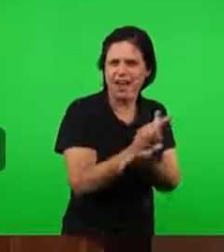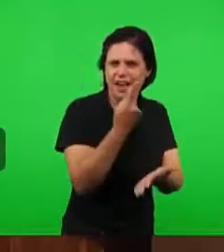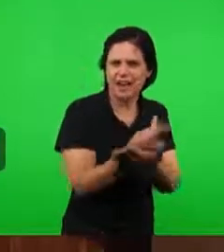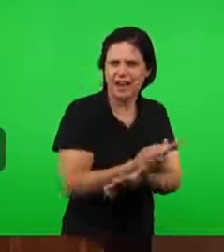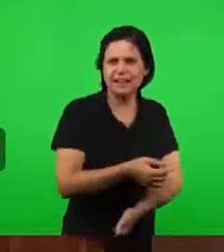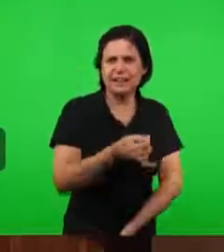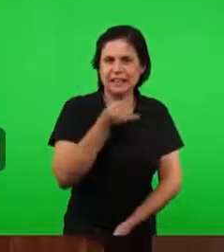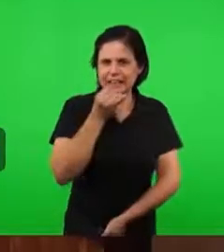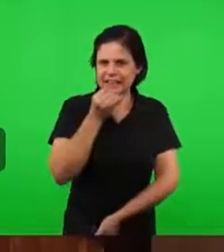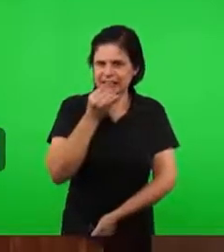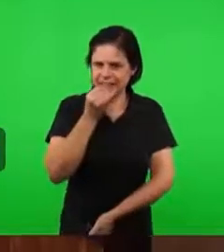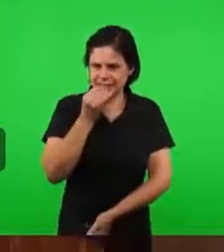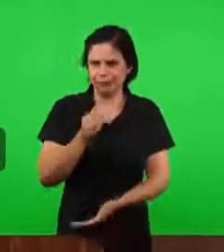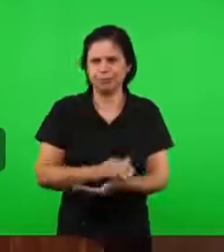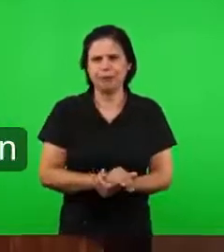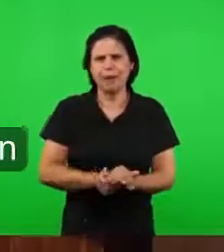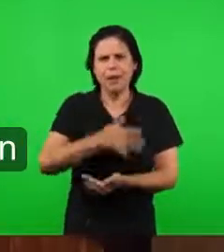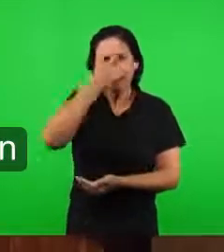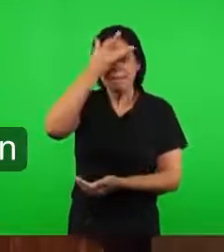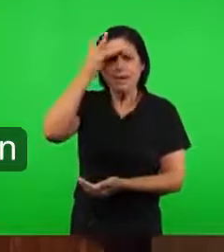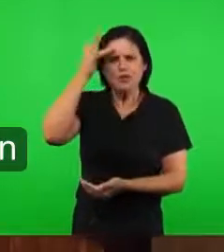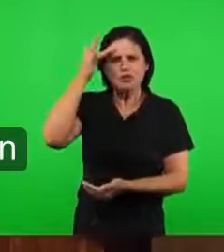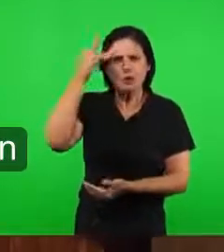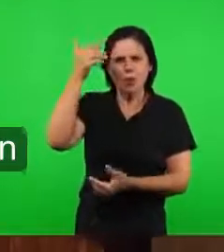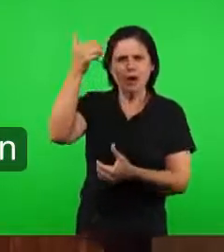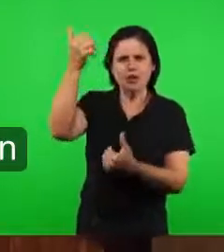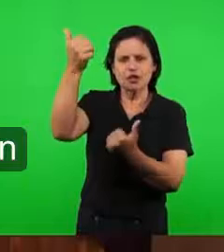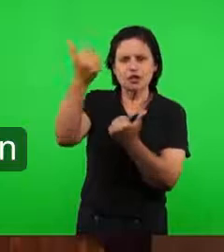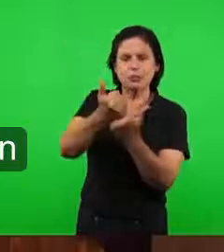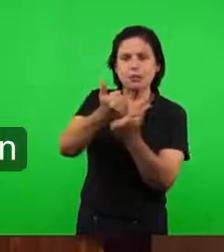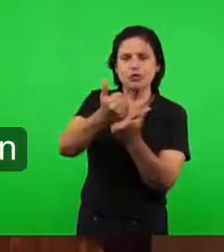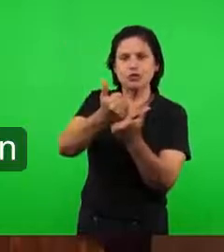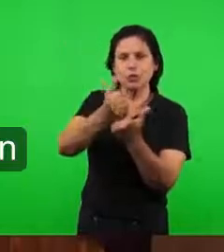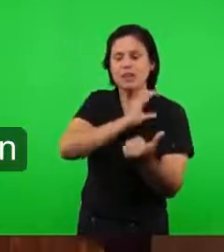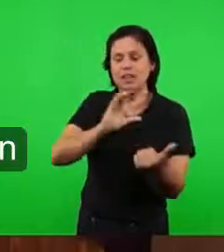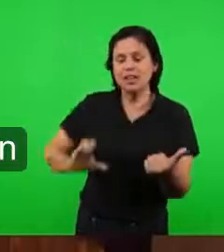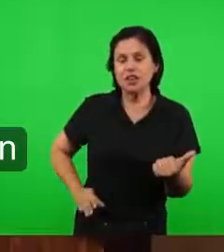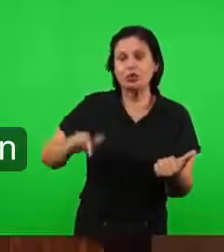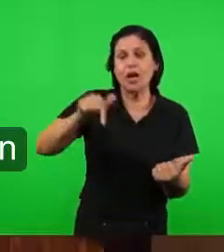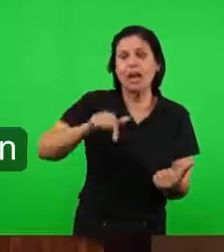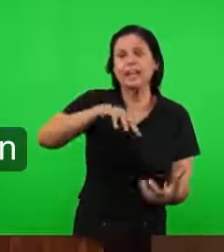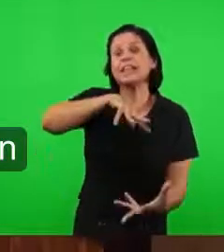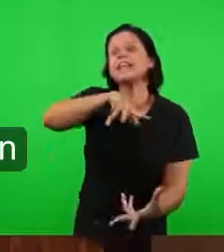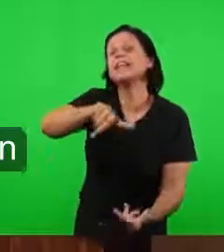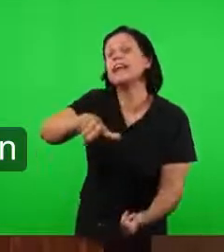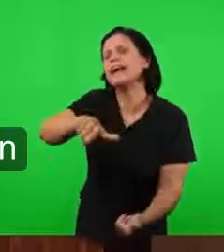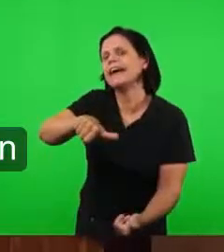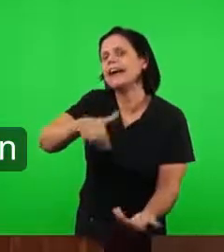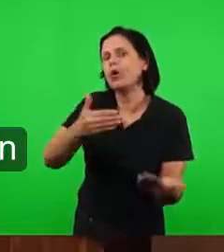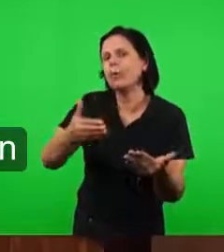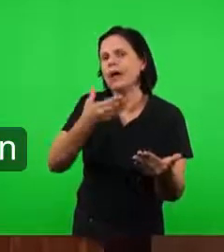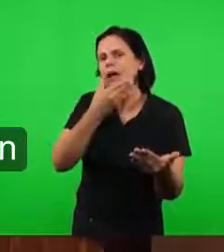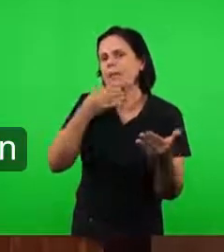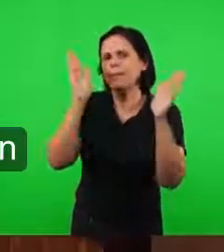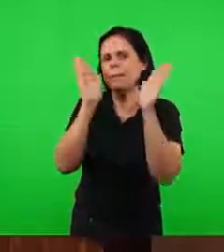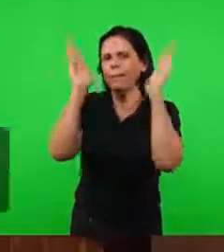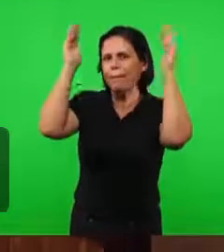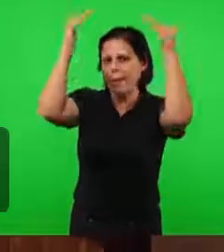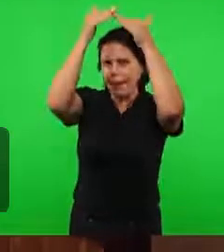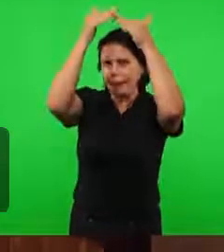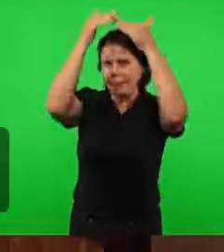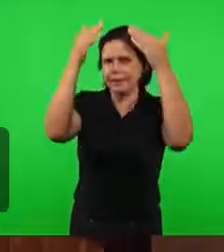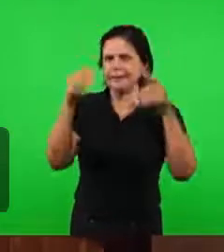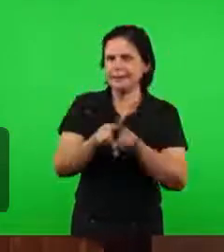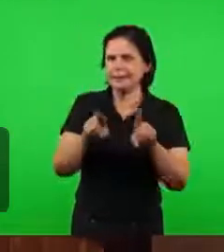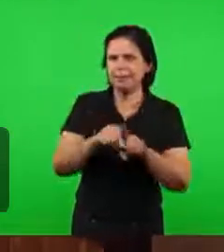representante de Cristo aqui na terra é fulano de tal. A irmã Maria é rainha do céu.